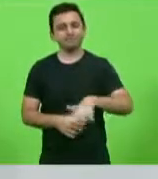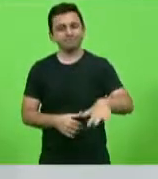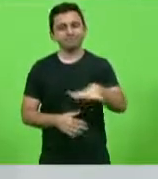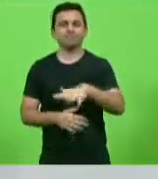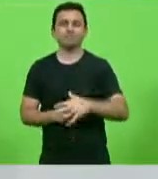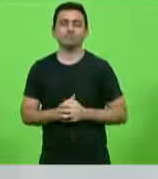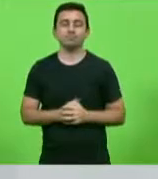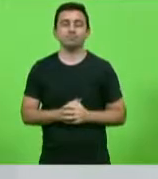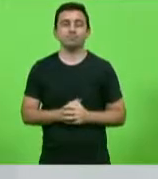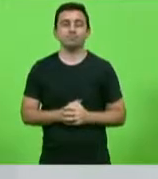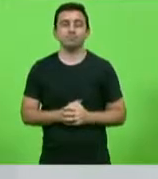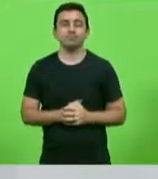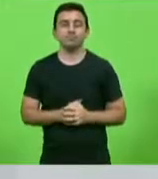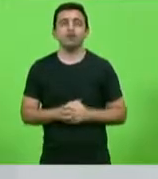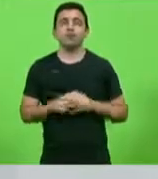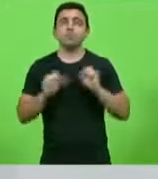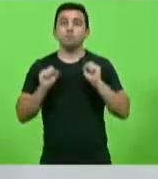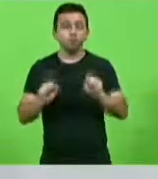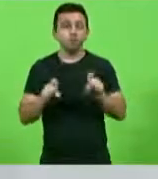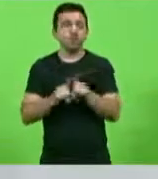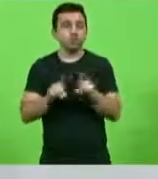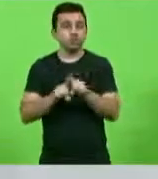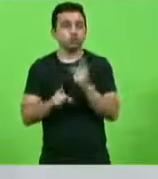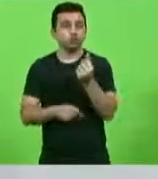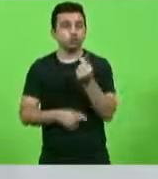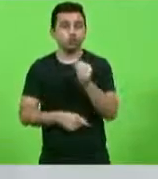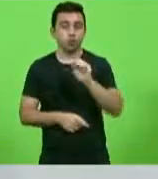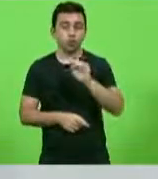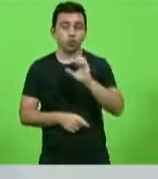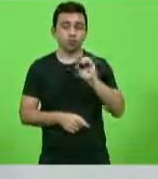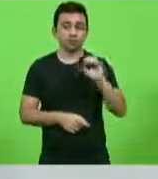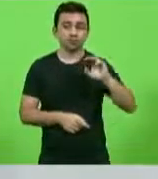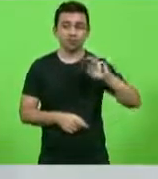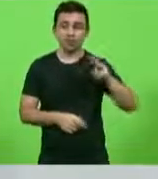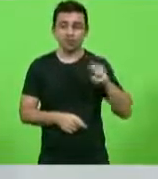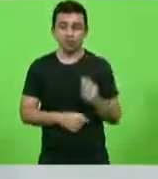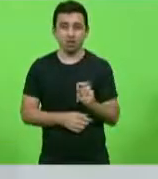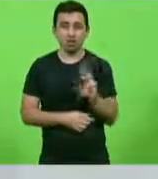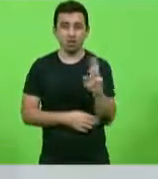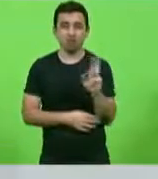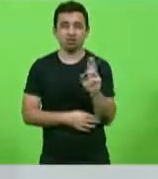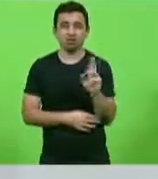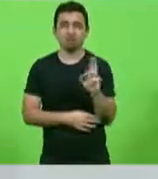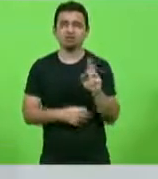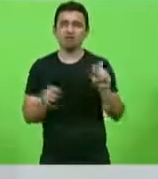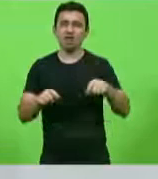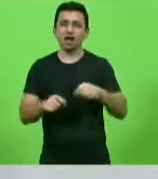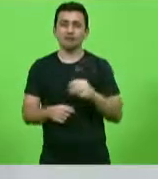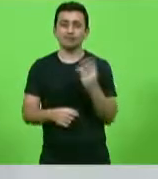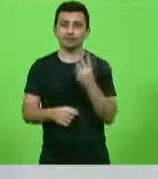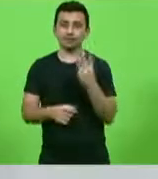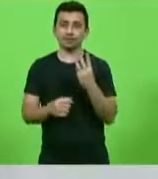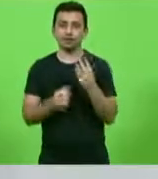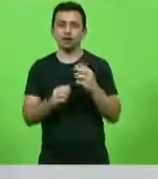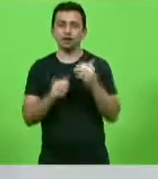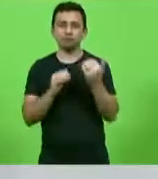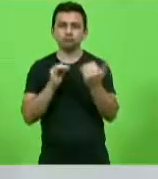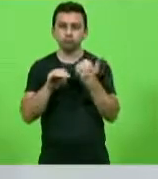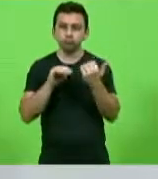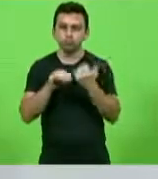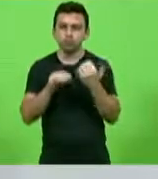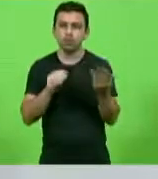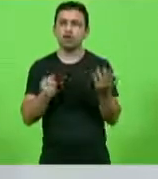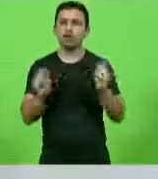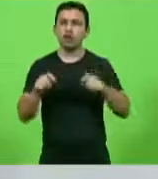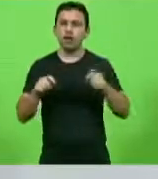rodovias. Poderia utilizar esses 800 milhões para fazer terceira faixa, para fazer